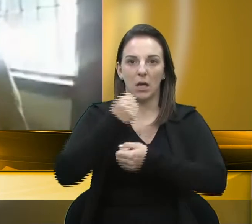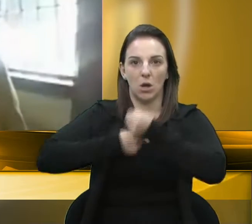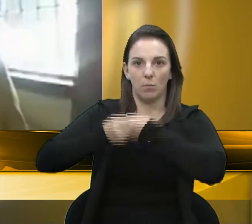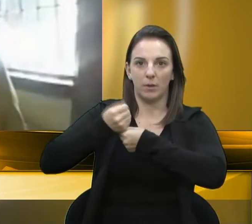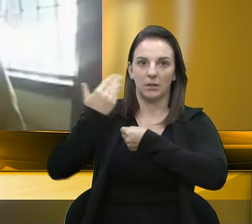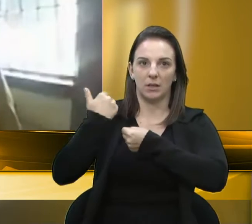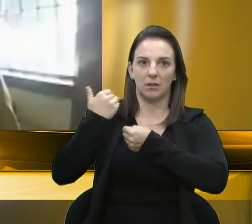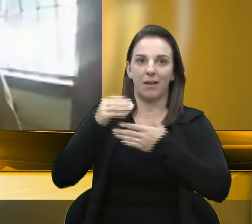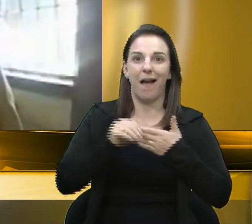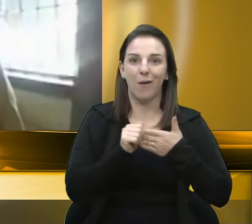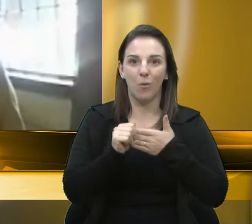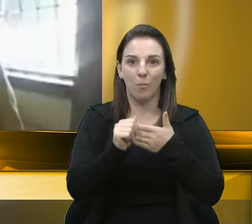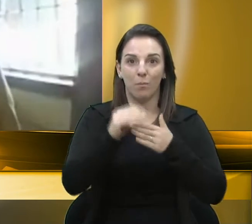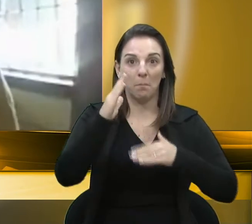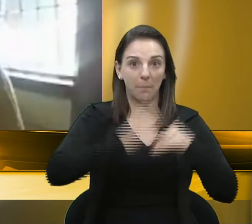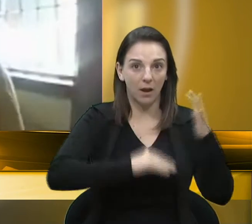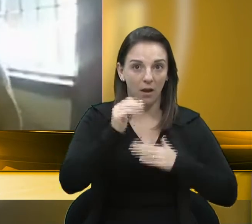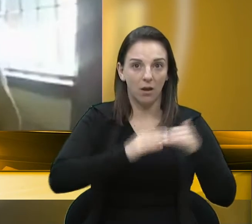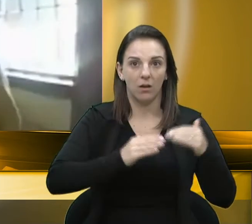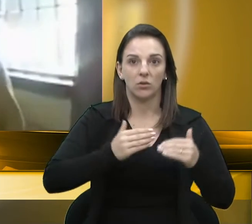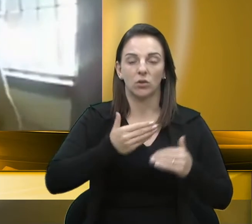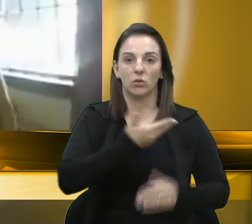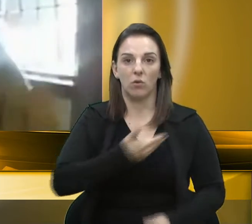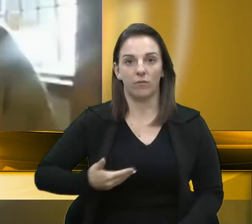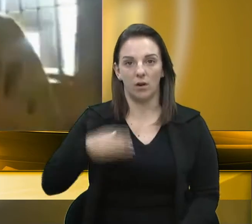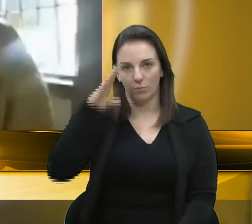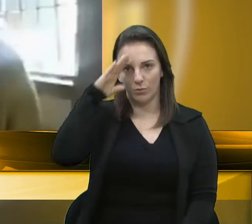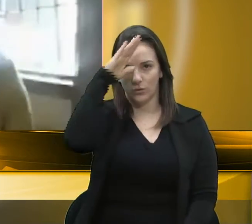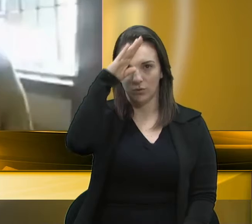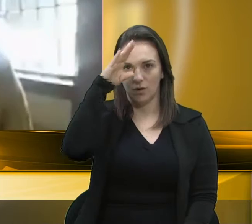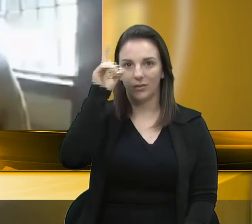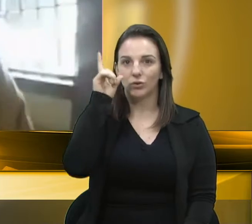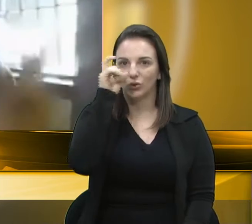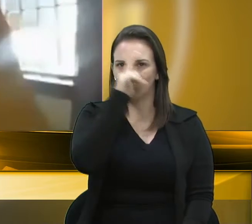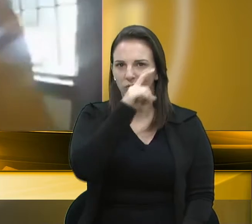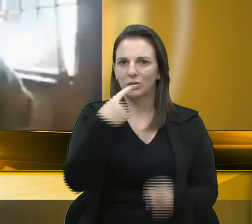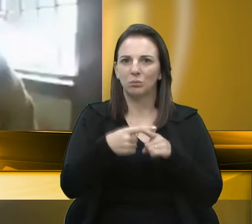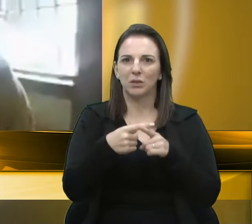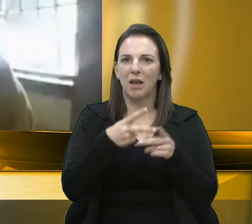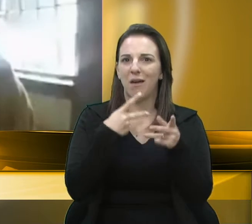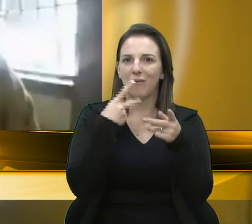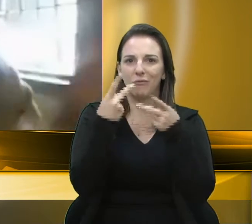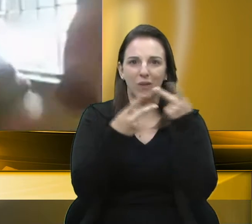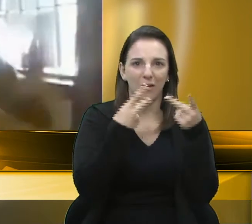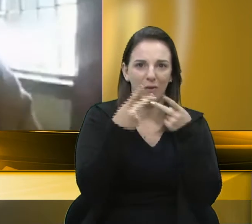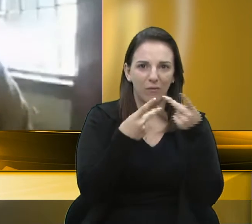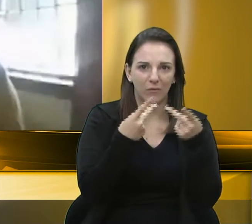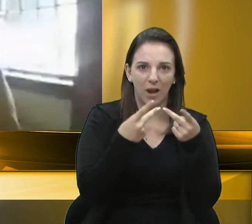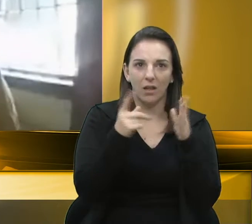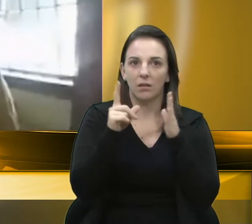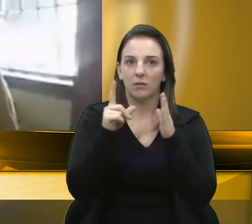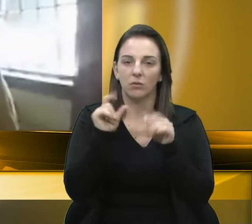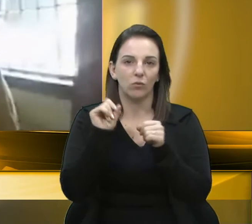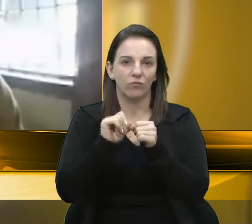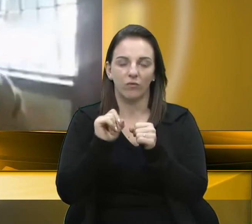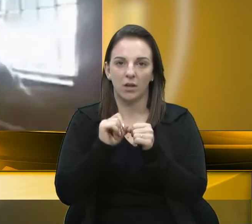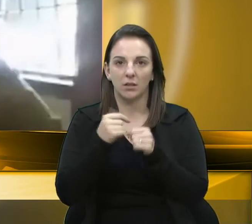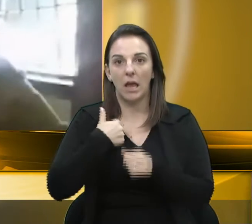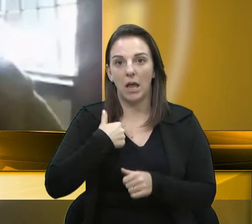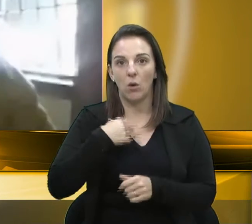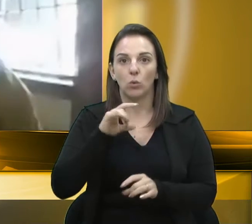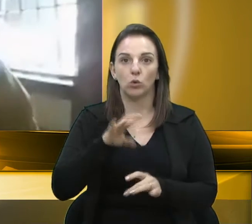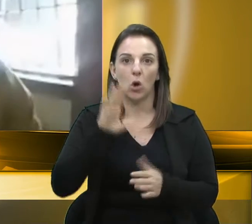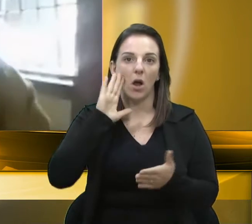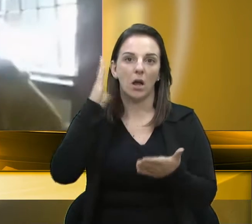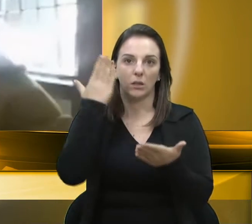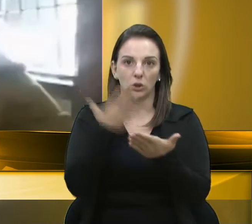é muito difícil, porque ele diz que faz uma coisa e depois não faz. Então, eu só acredito com documentos, vereador Sandro Fantinel. O senhor traga, então,